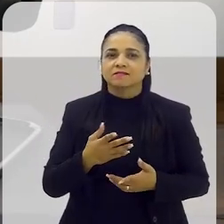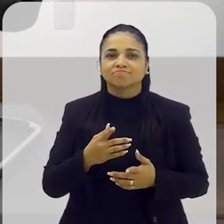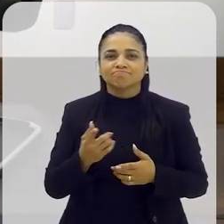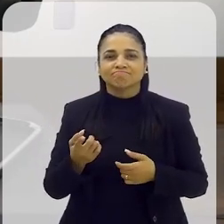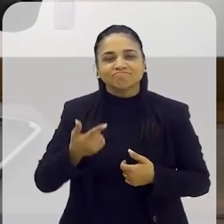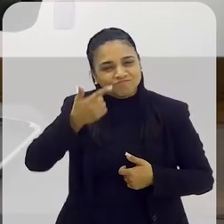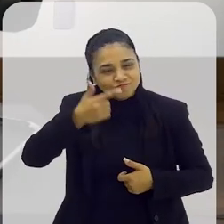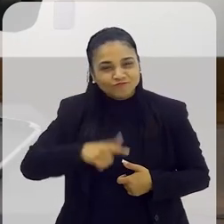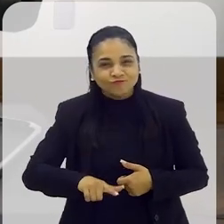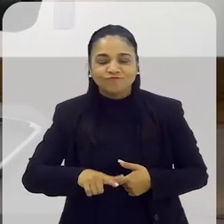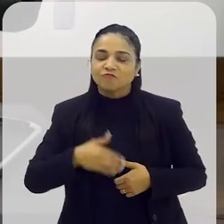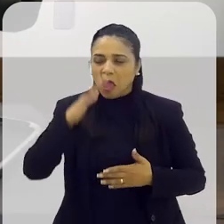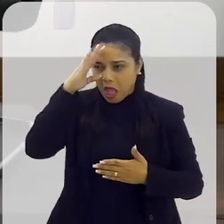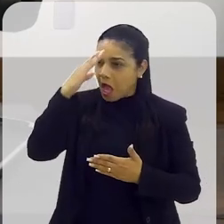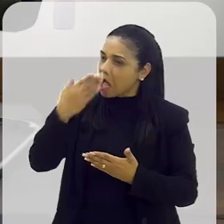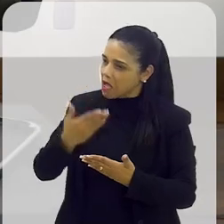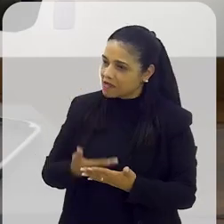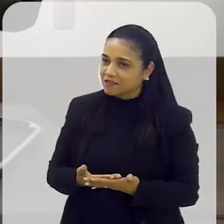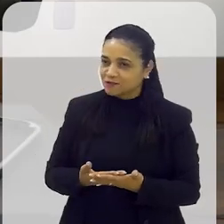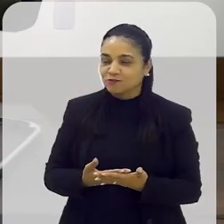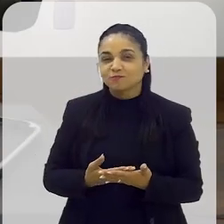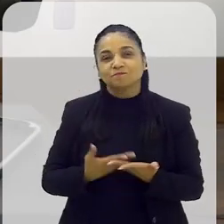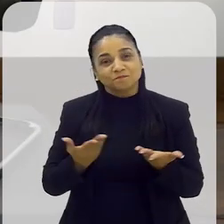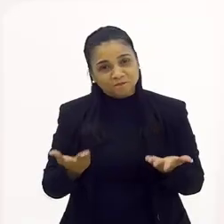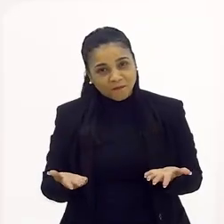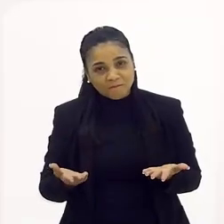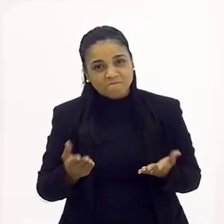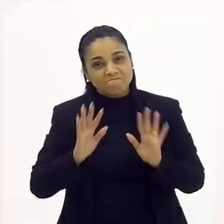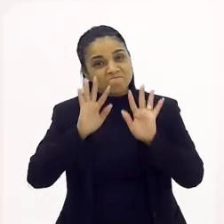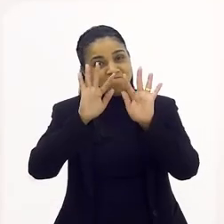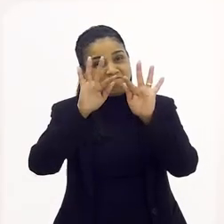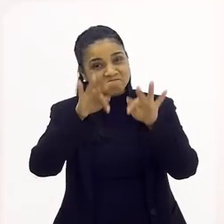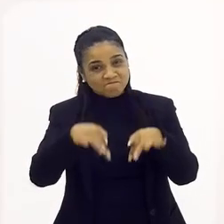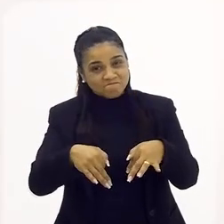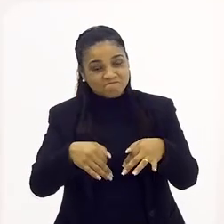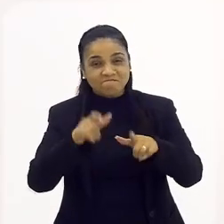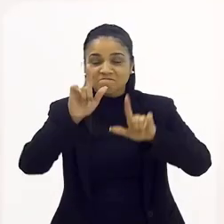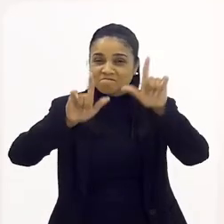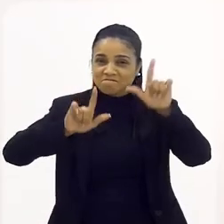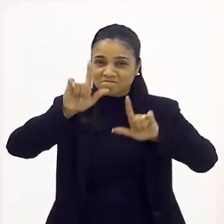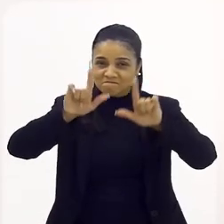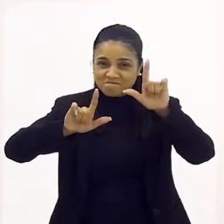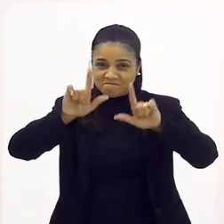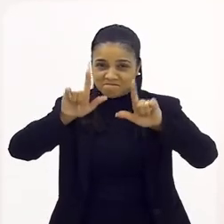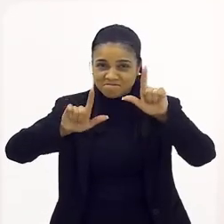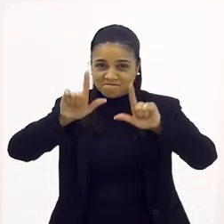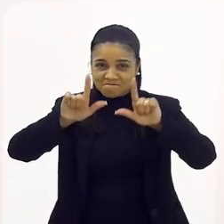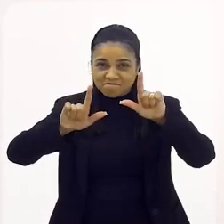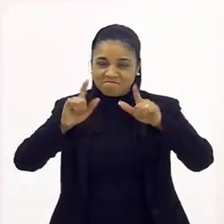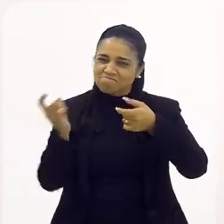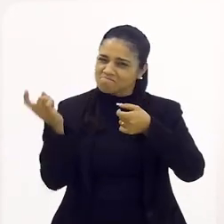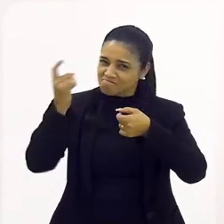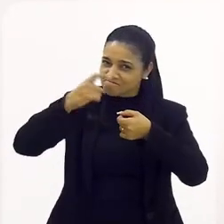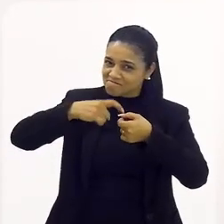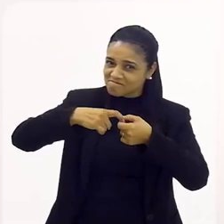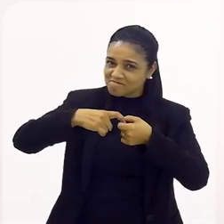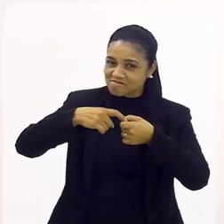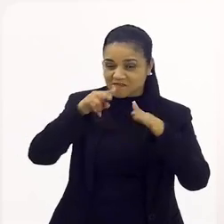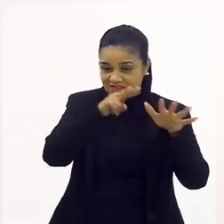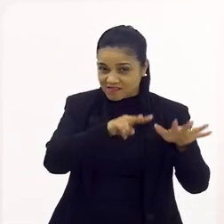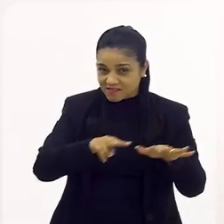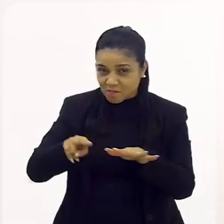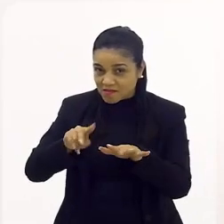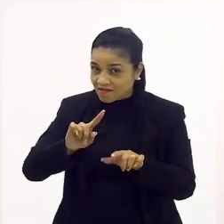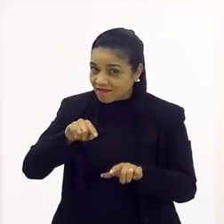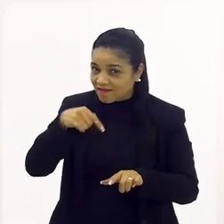bem de novo. Acredito nisso. Bem, chegamos ao fim do nosso programa, estaremos de